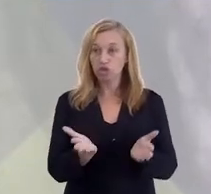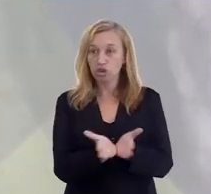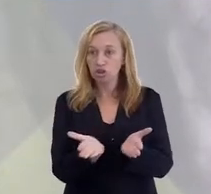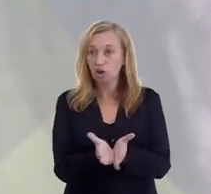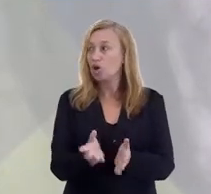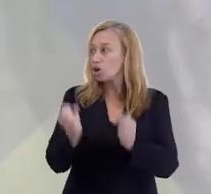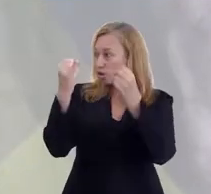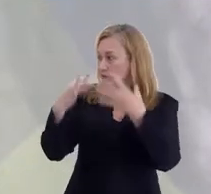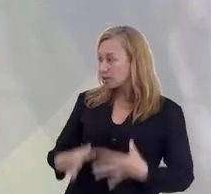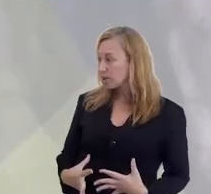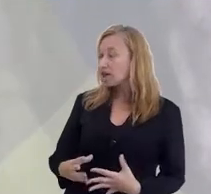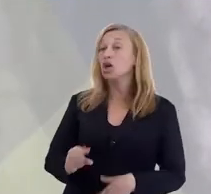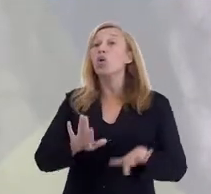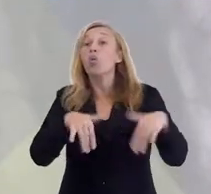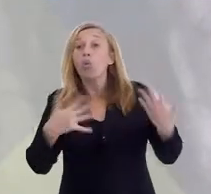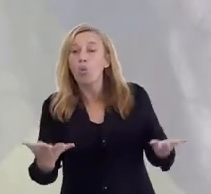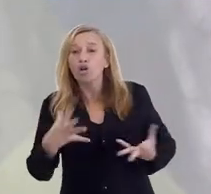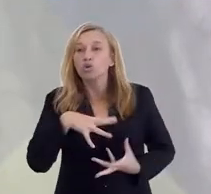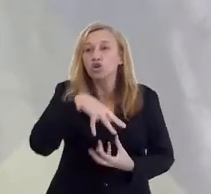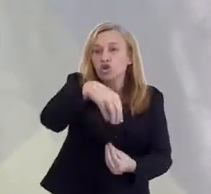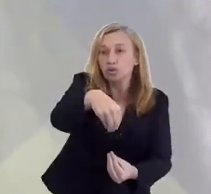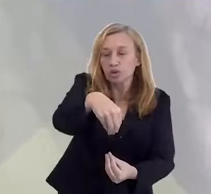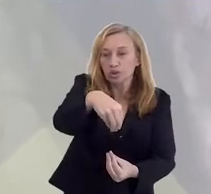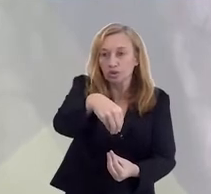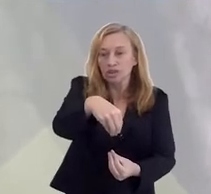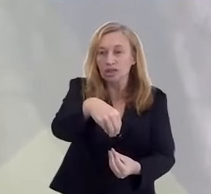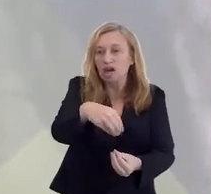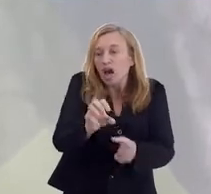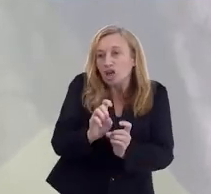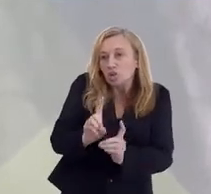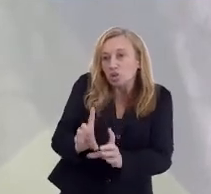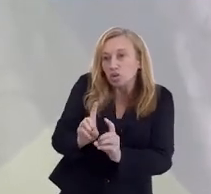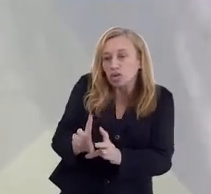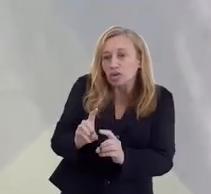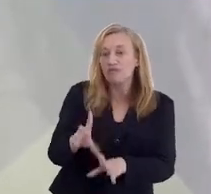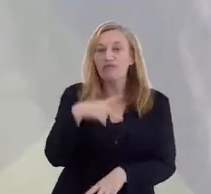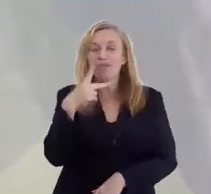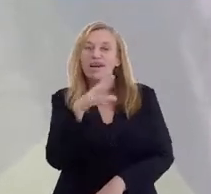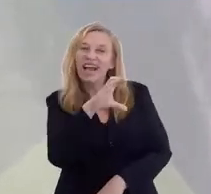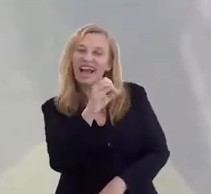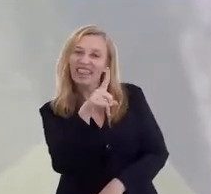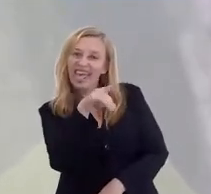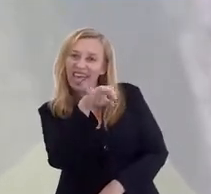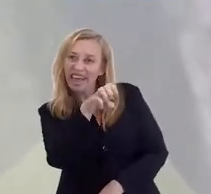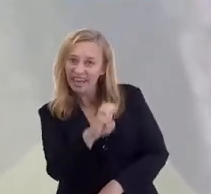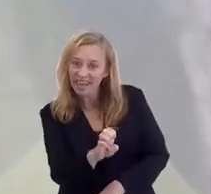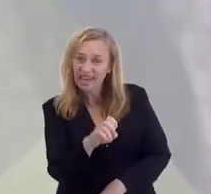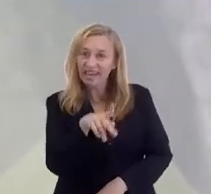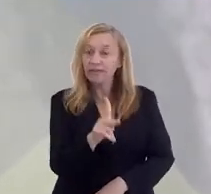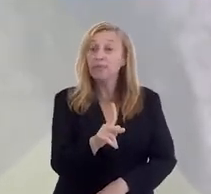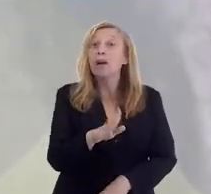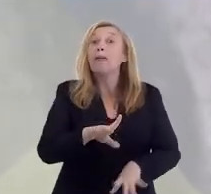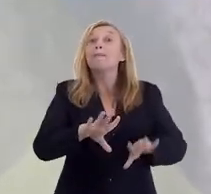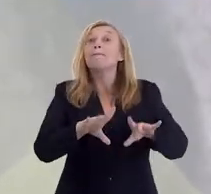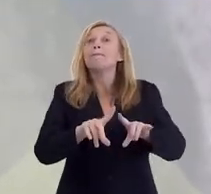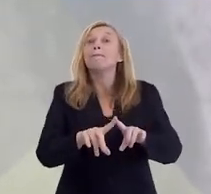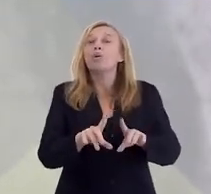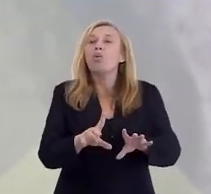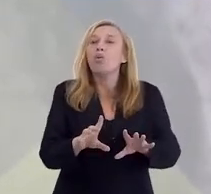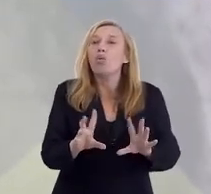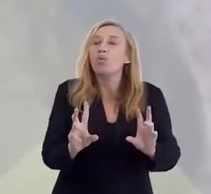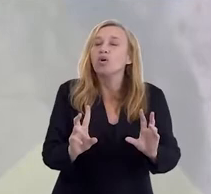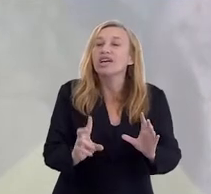que Kardec, quando os Espíritos trouxeram a doutrina, uma coisa muito importante, nós falamos de Kardec, mas